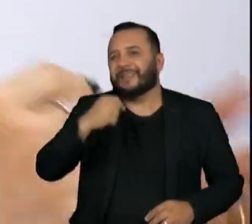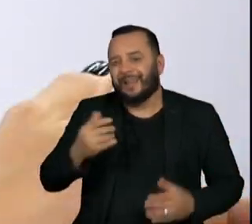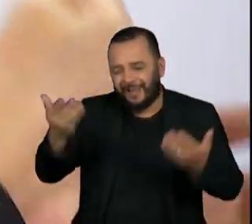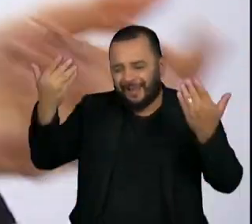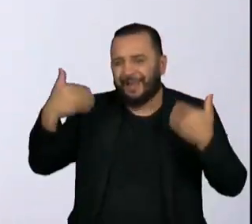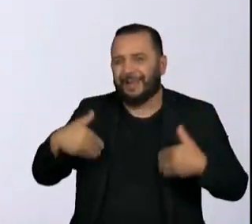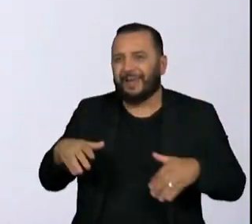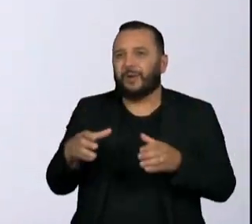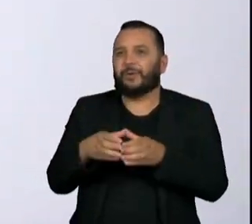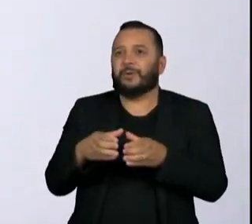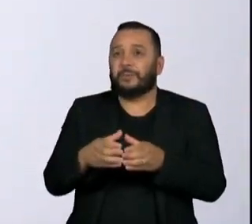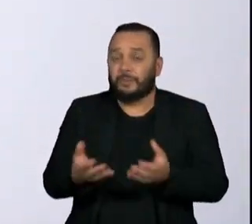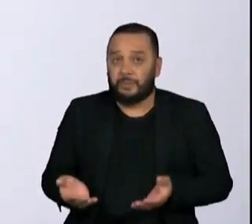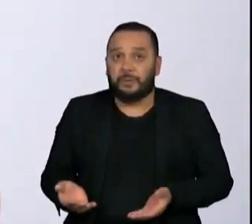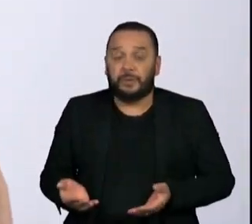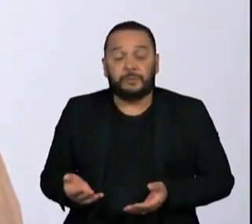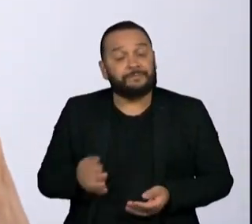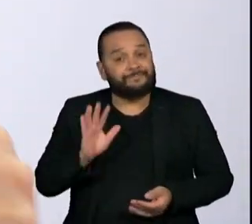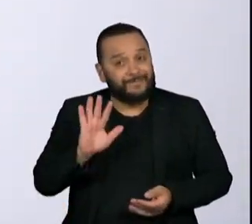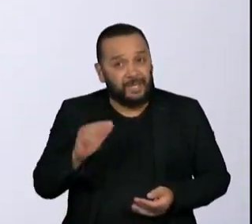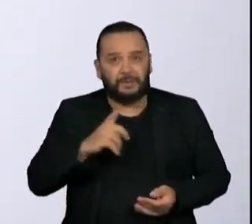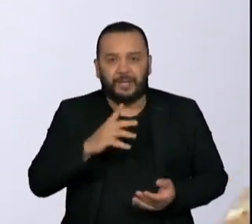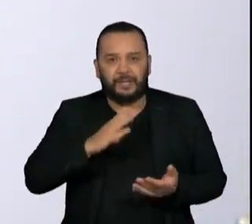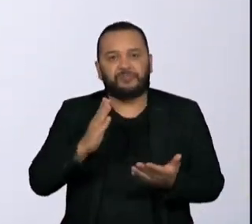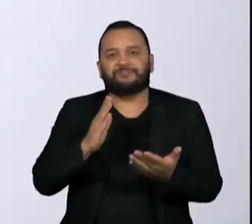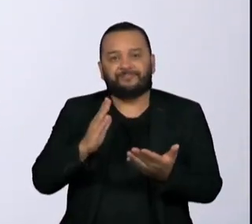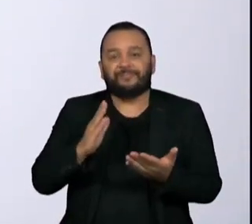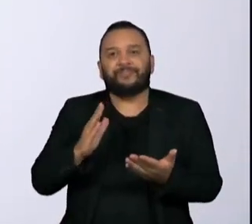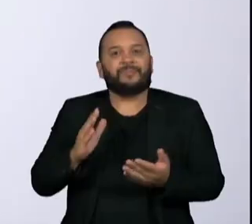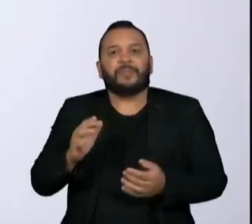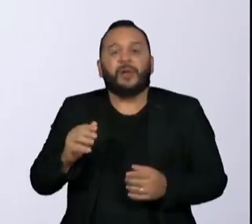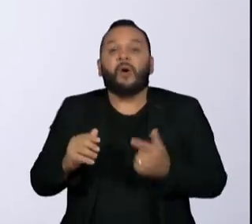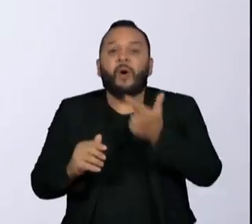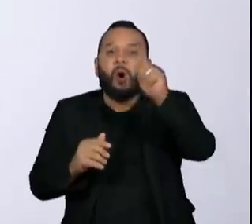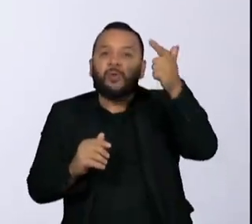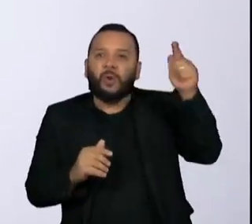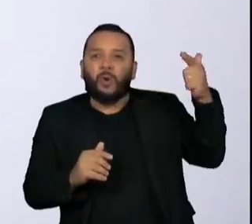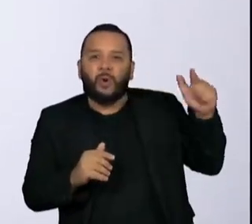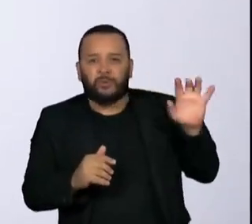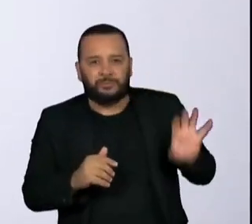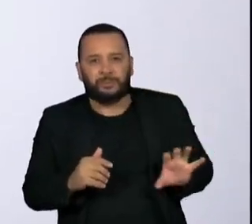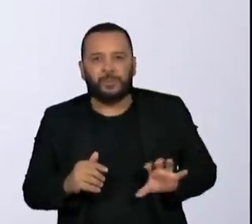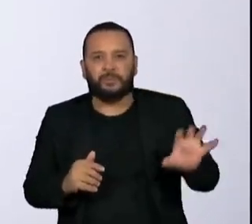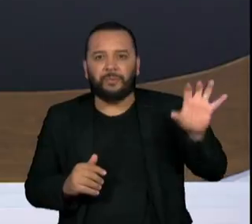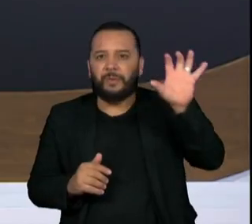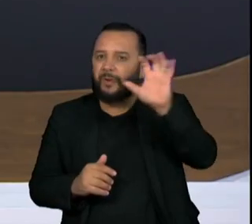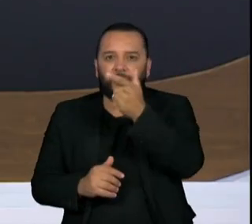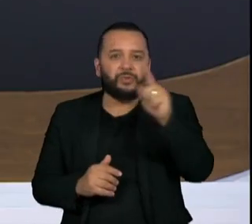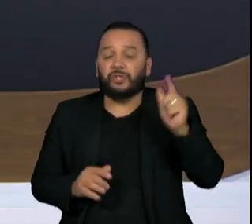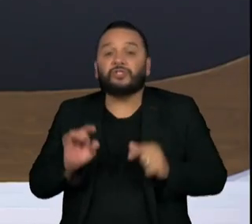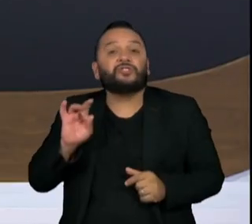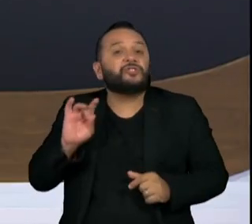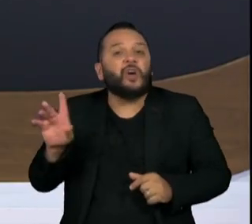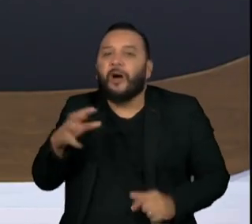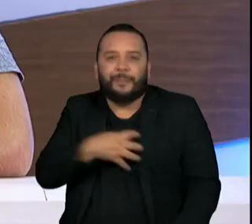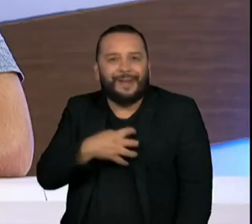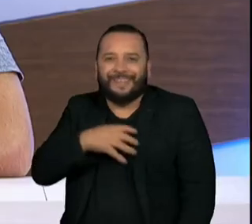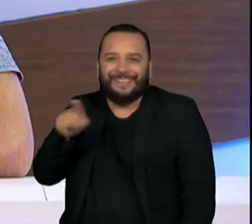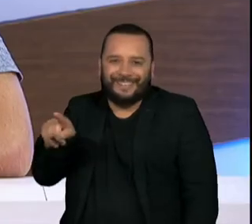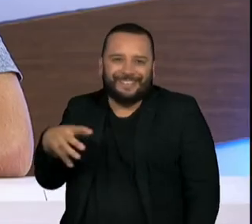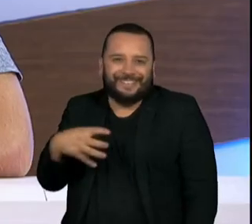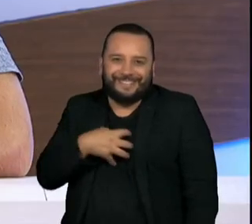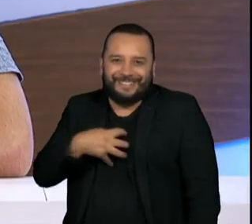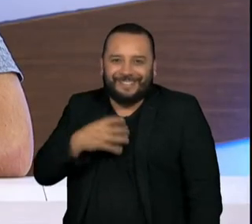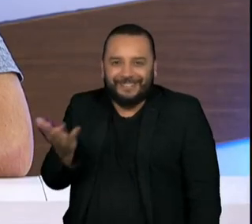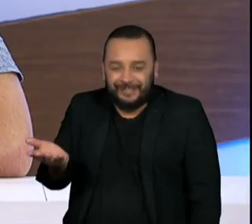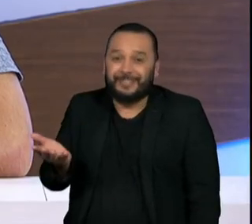se ver, essa divisão, por exemplo, quase nenhum músico brasileiro sabe fazer, só os baianos, e uma parte